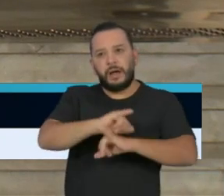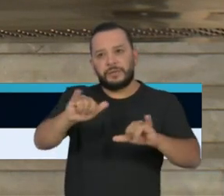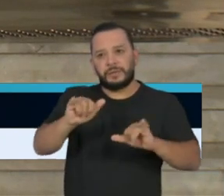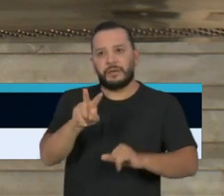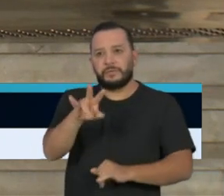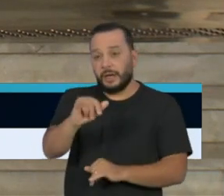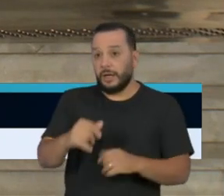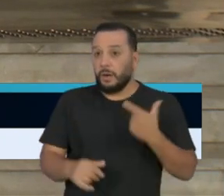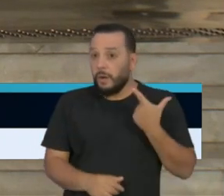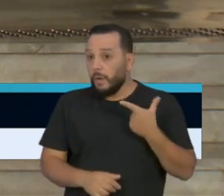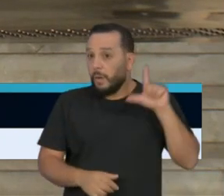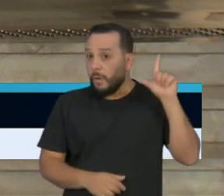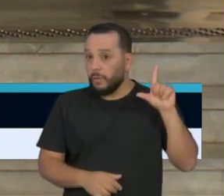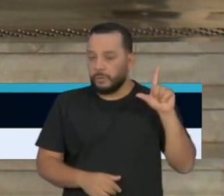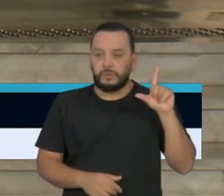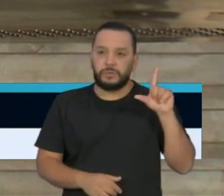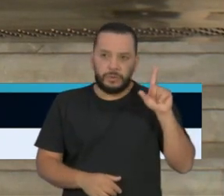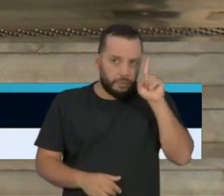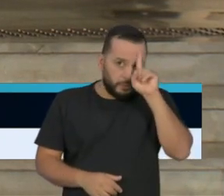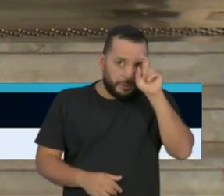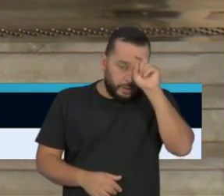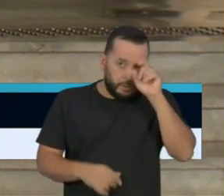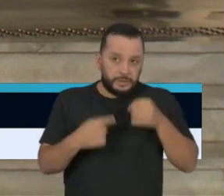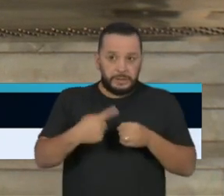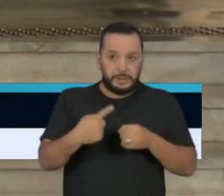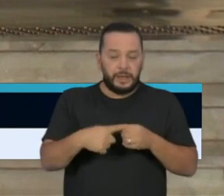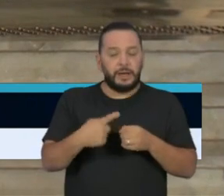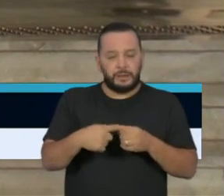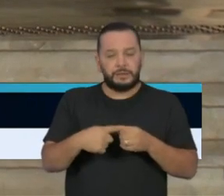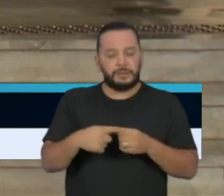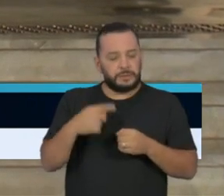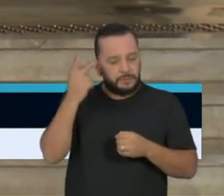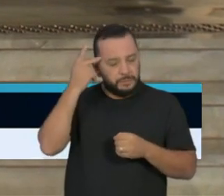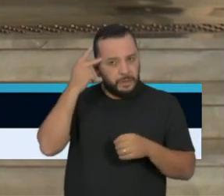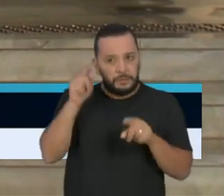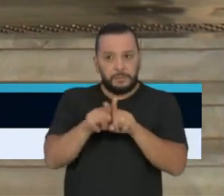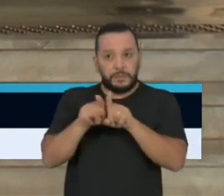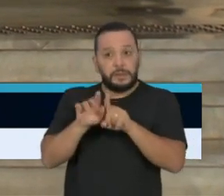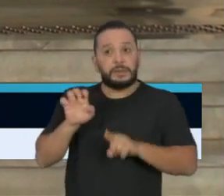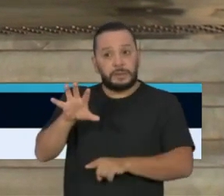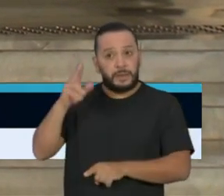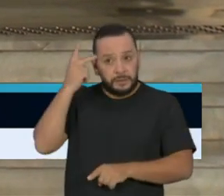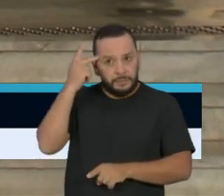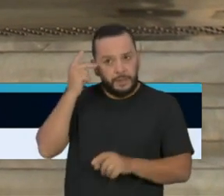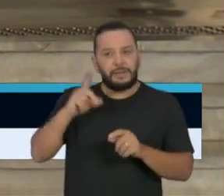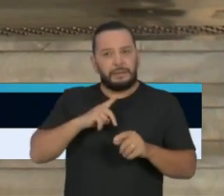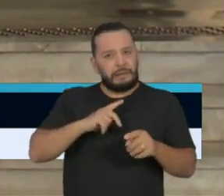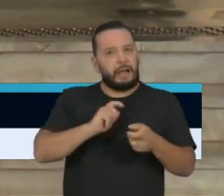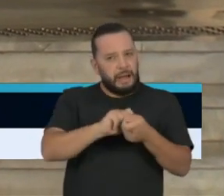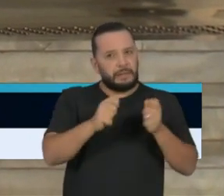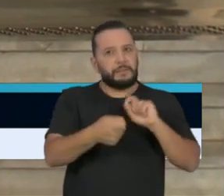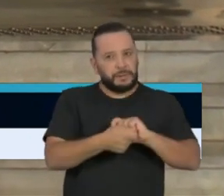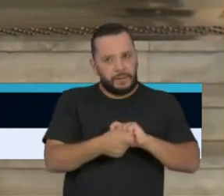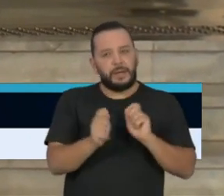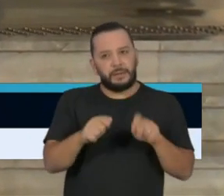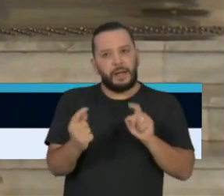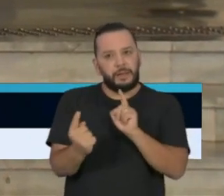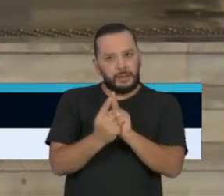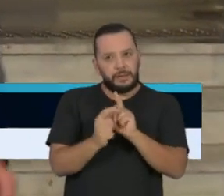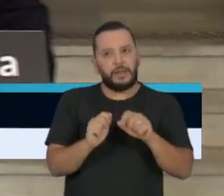hospitais, tanto da cidade de São Paulo como do Estado de São Paulo, que estão se adequando aos novos momentos.